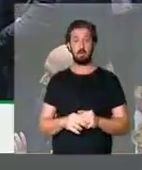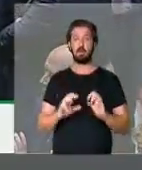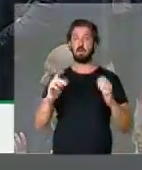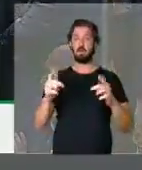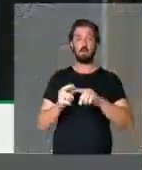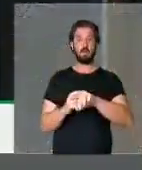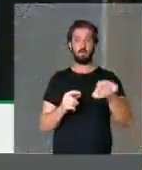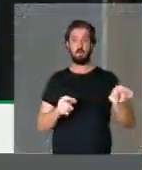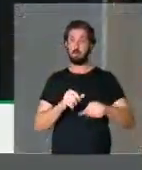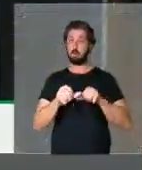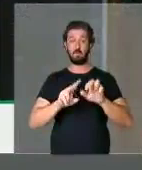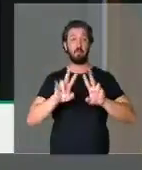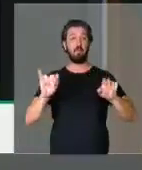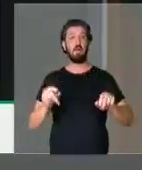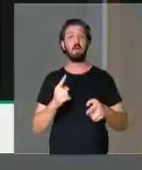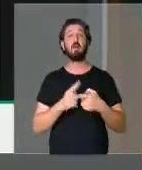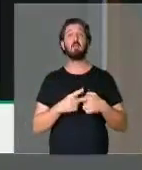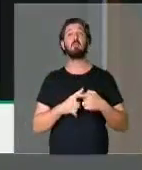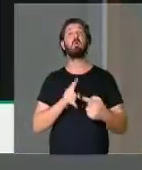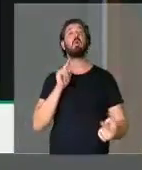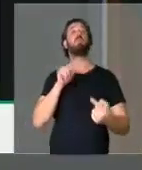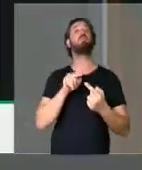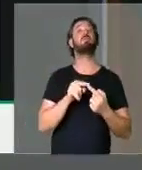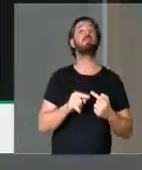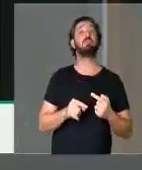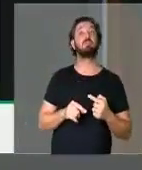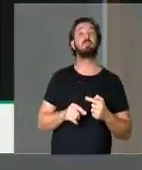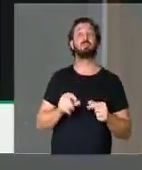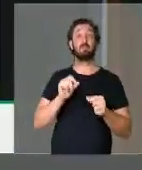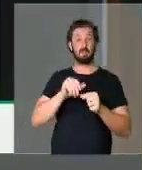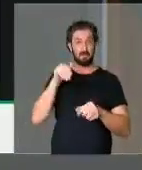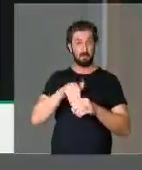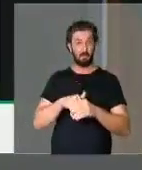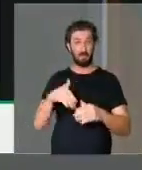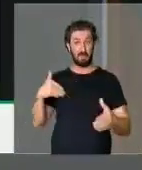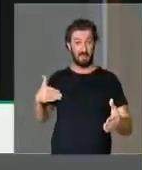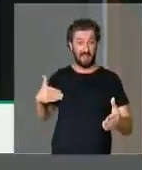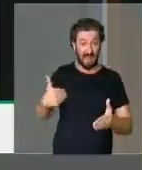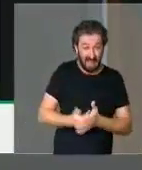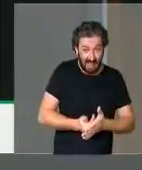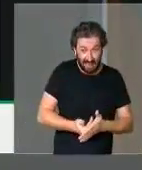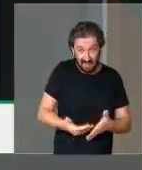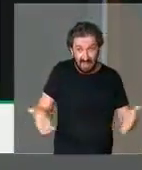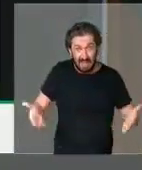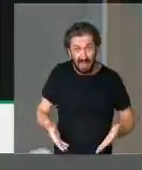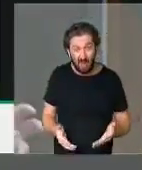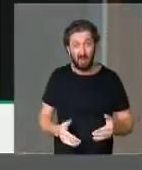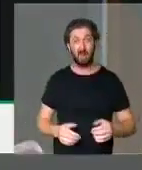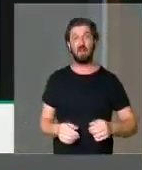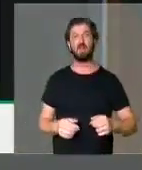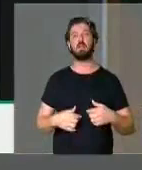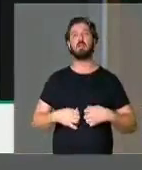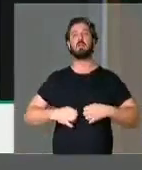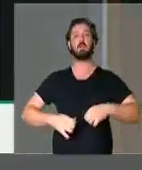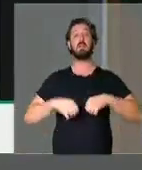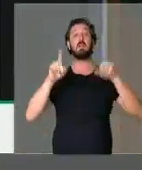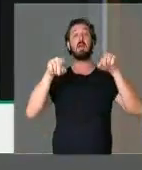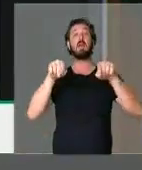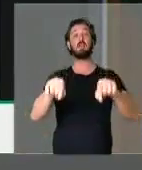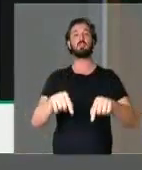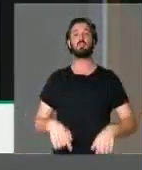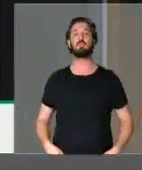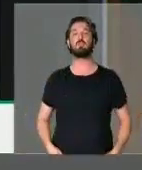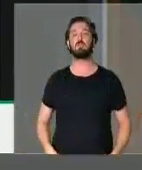É claro que vocês vão mudar, porque o motivo de ter levado essa votação até esse momento foi exatamente esse.